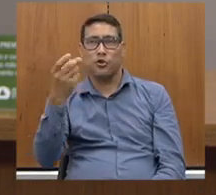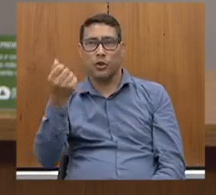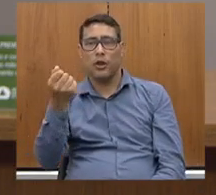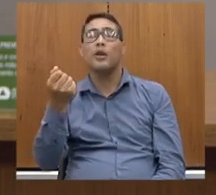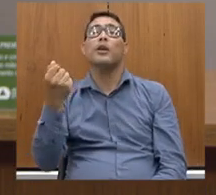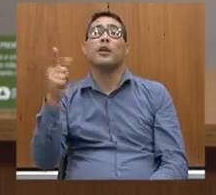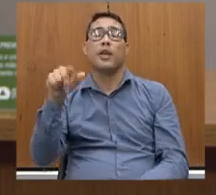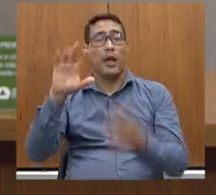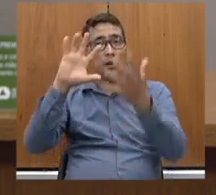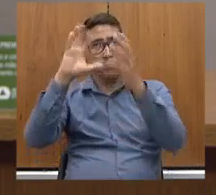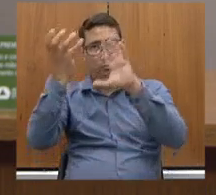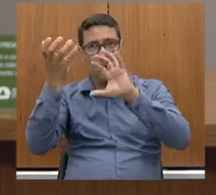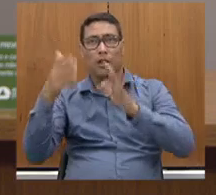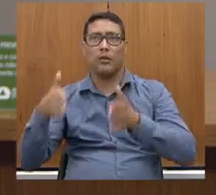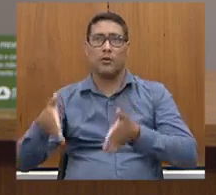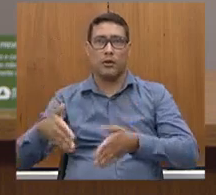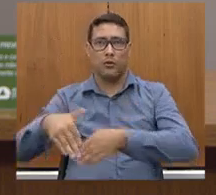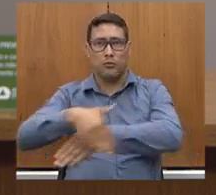a 418,